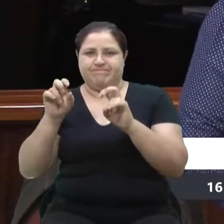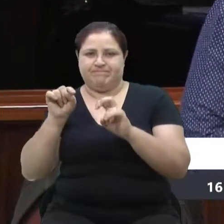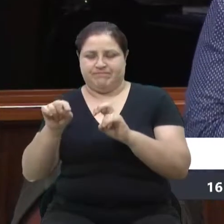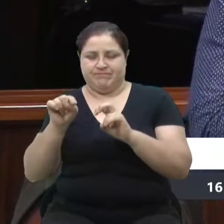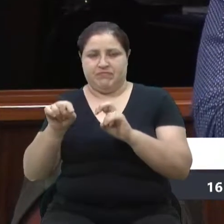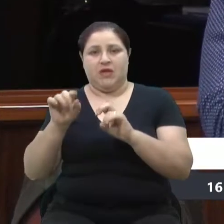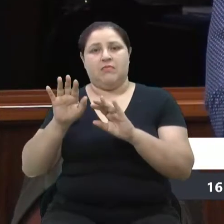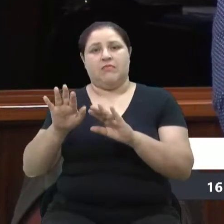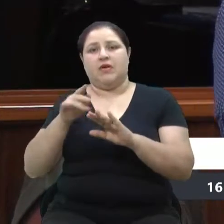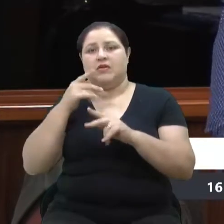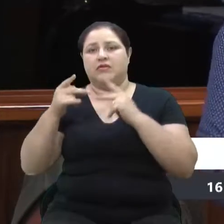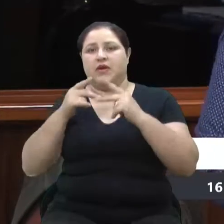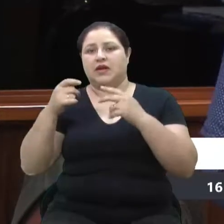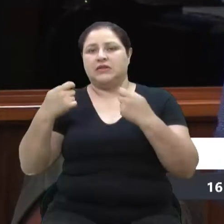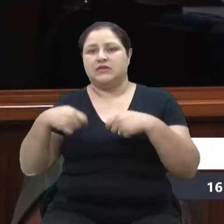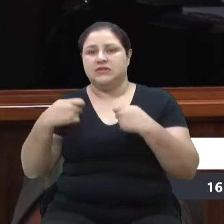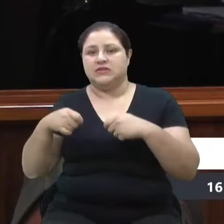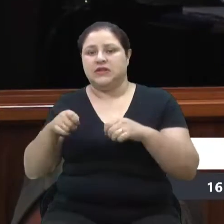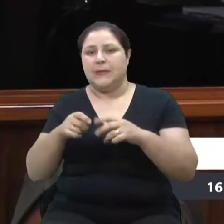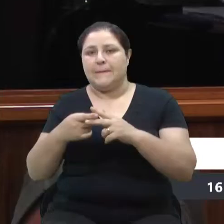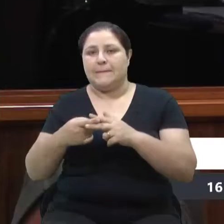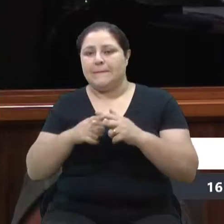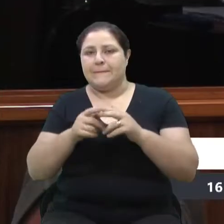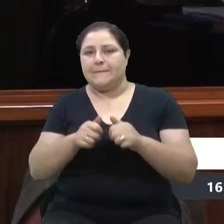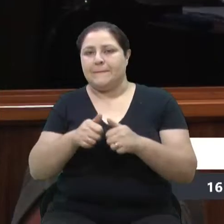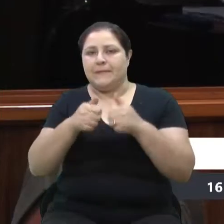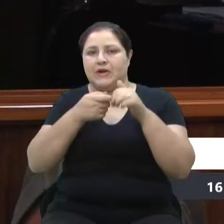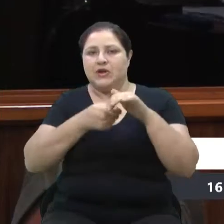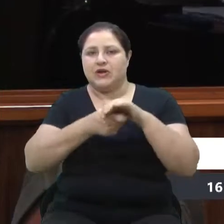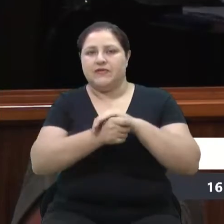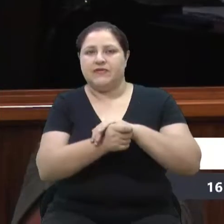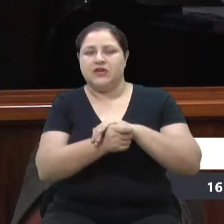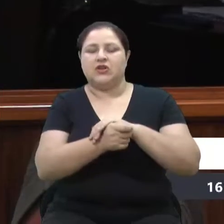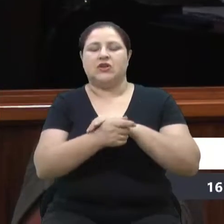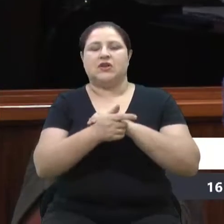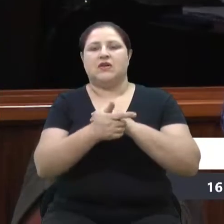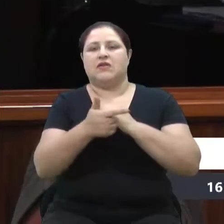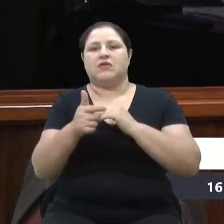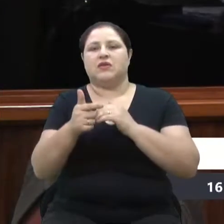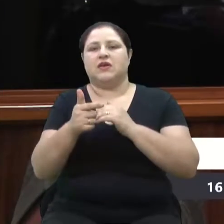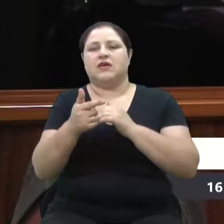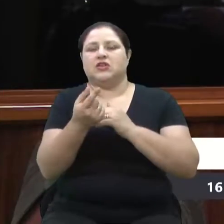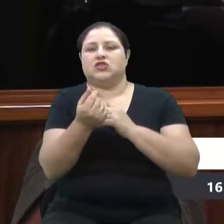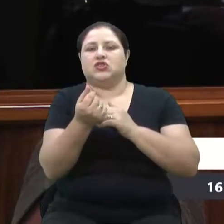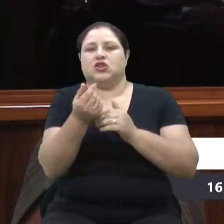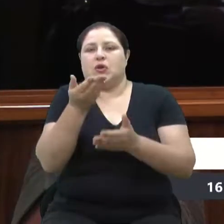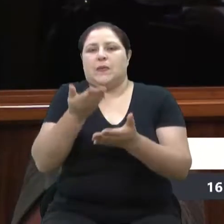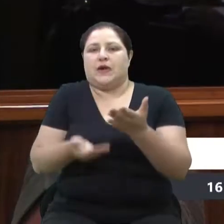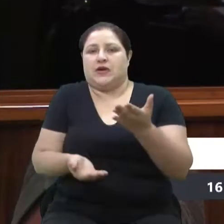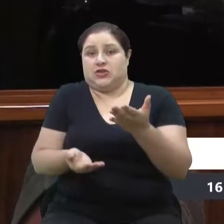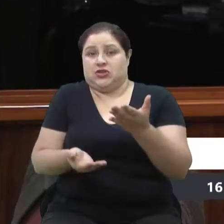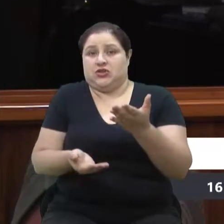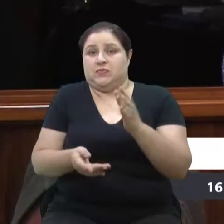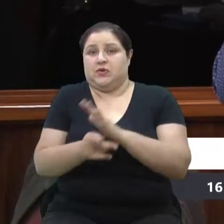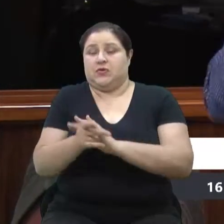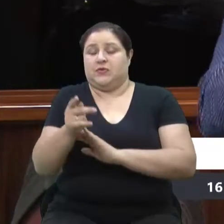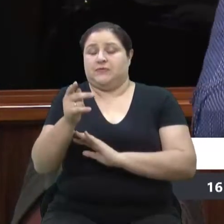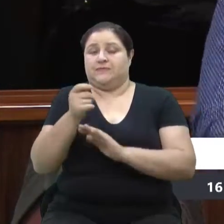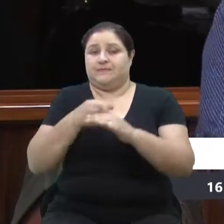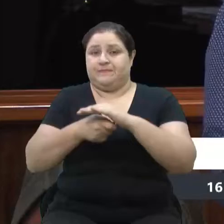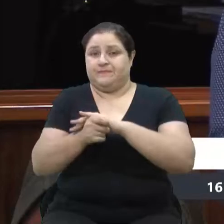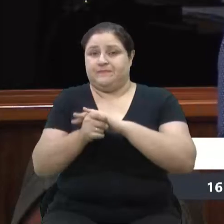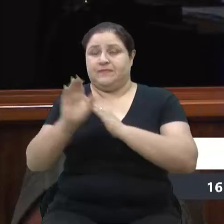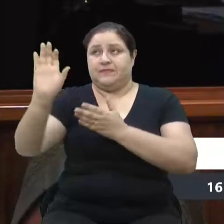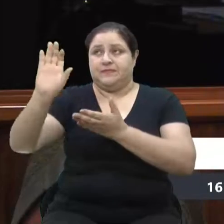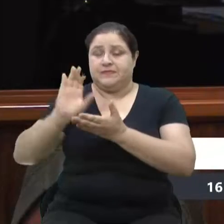nós estamos falando da necessidade de melhorias, de investimentos, de não se perder recursos do Estado, ou